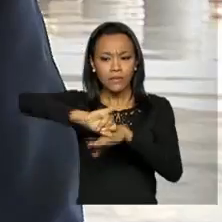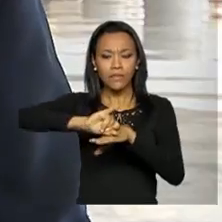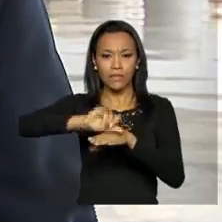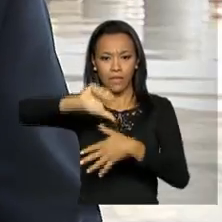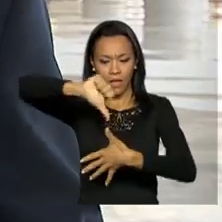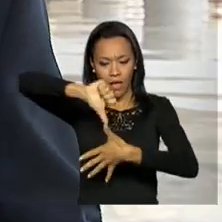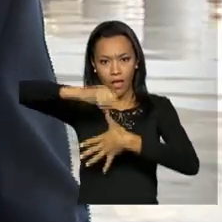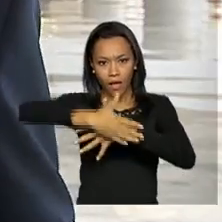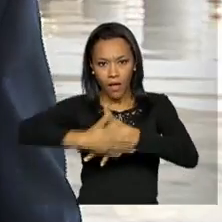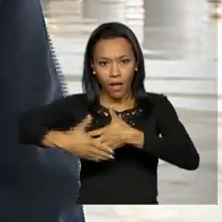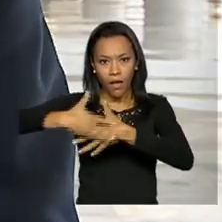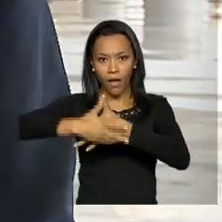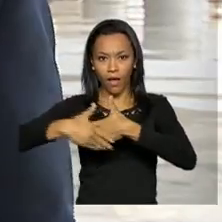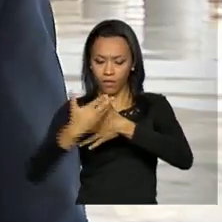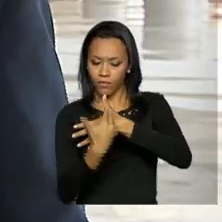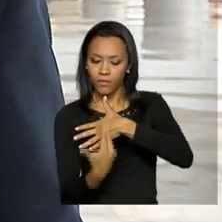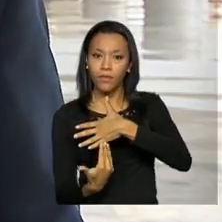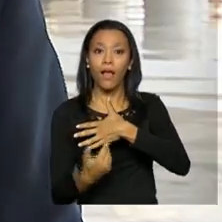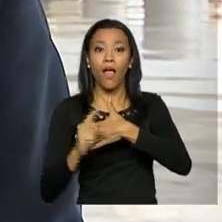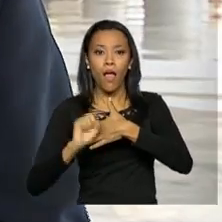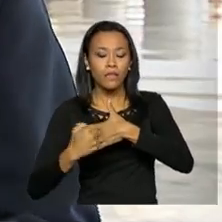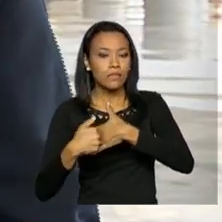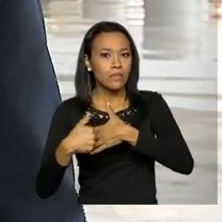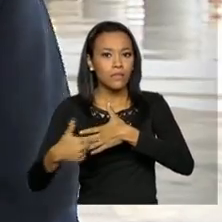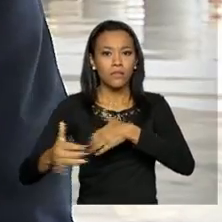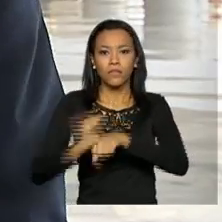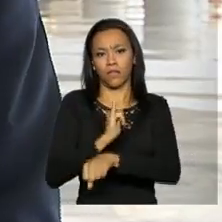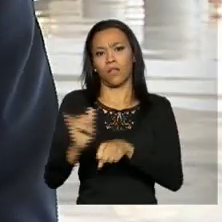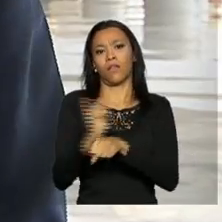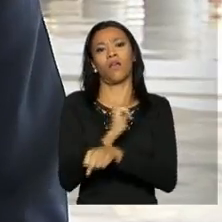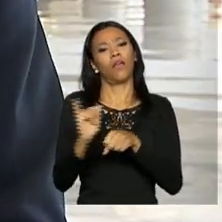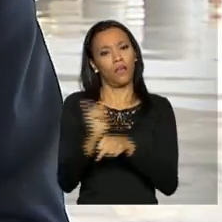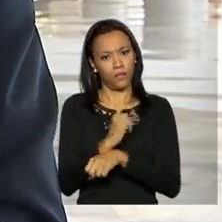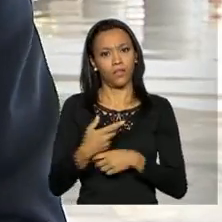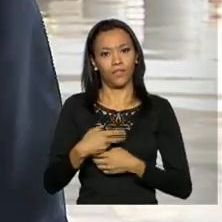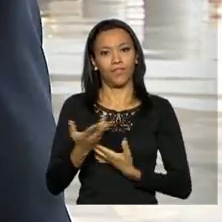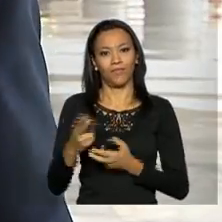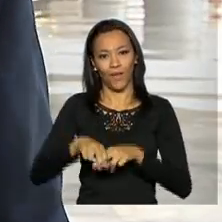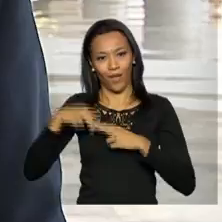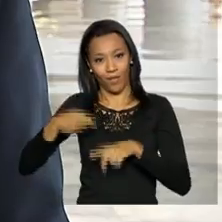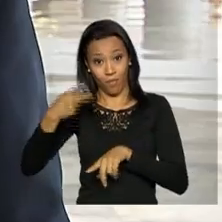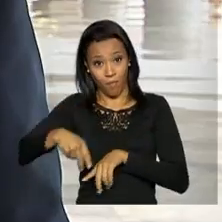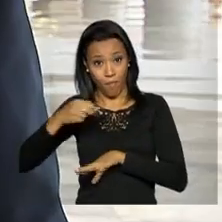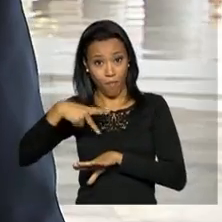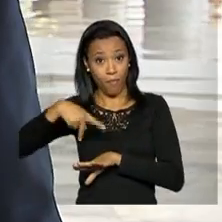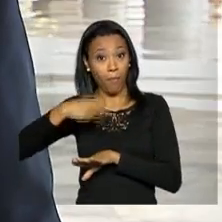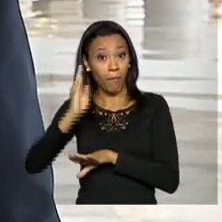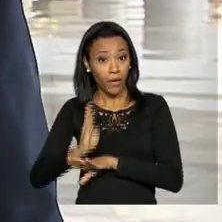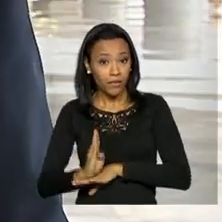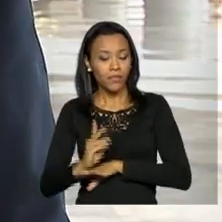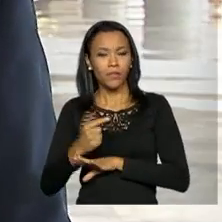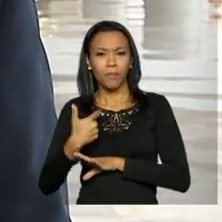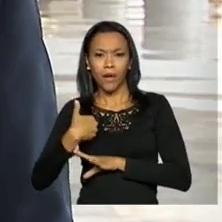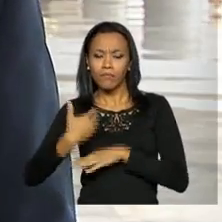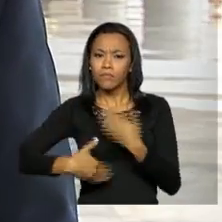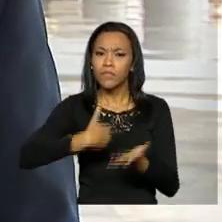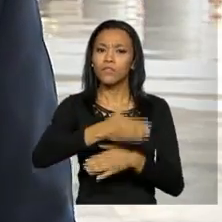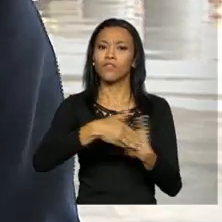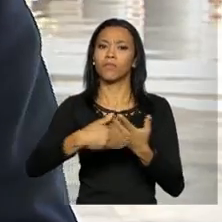continente da América do Sul, o que é considerado estratégico pelo Brasil para o desenvolvimento de projetos de